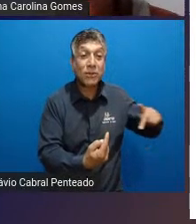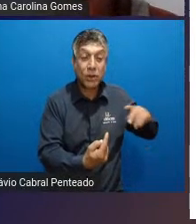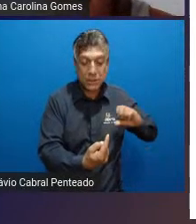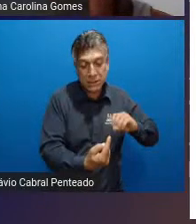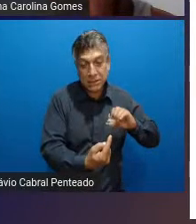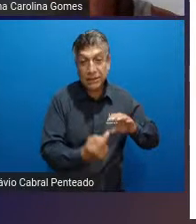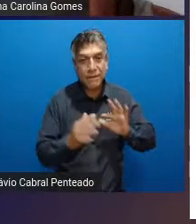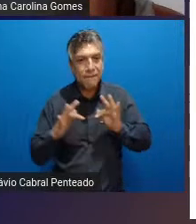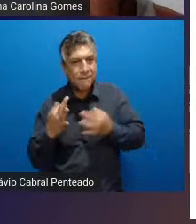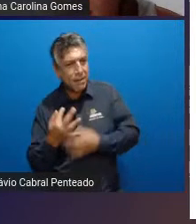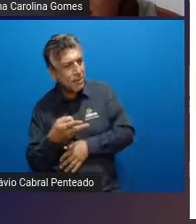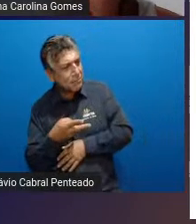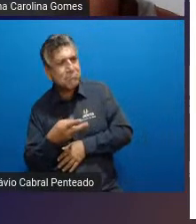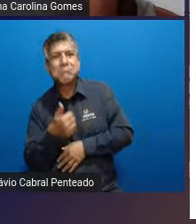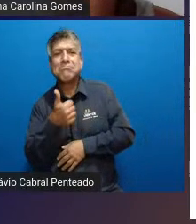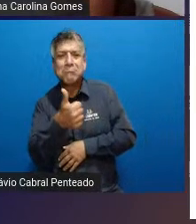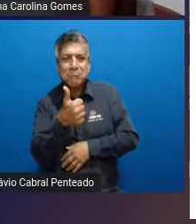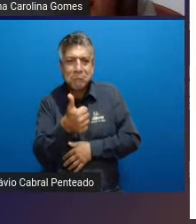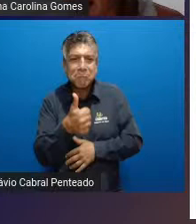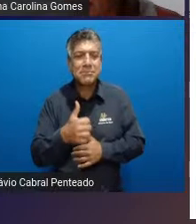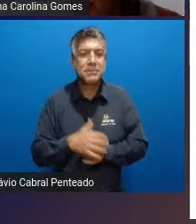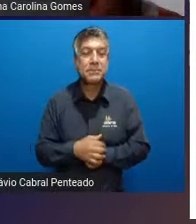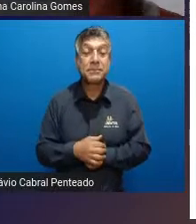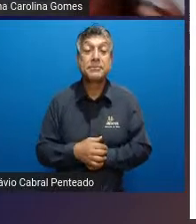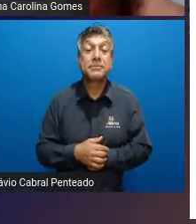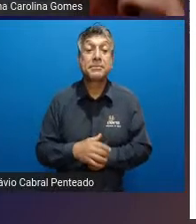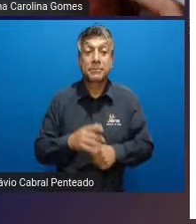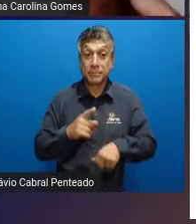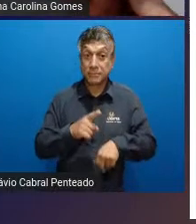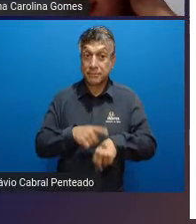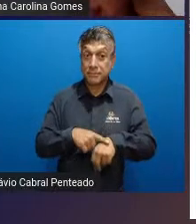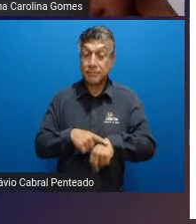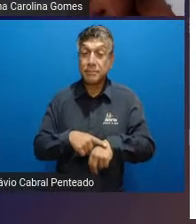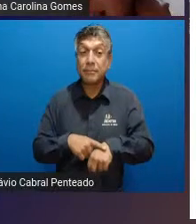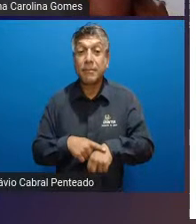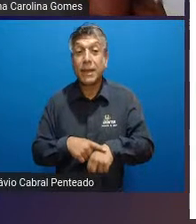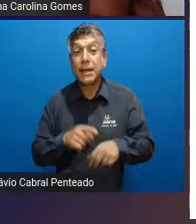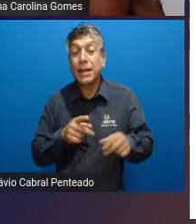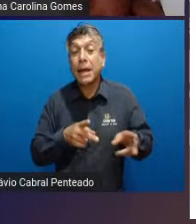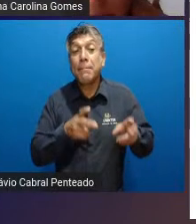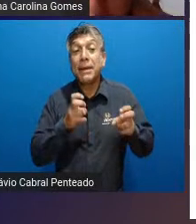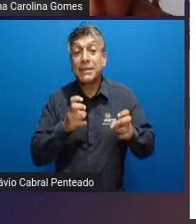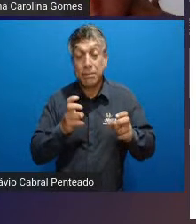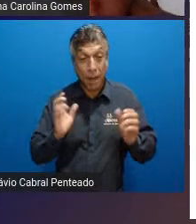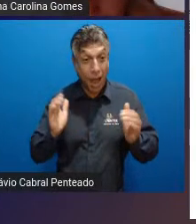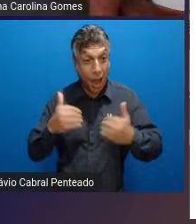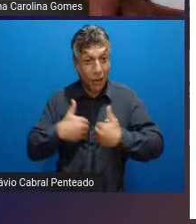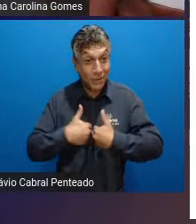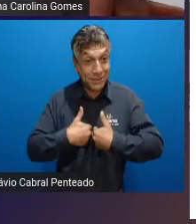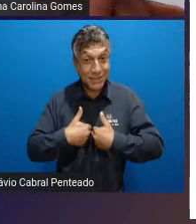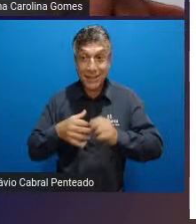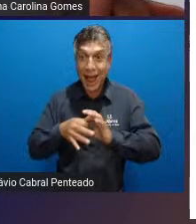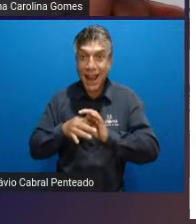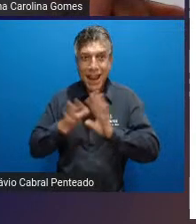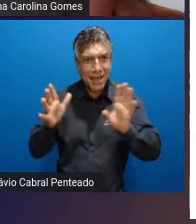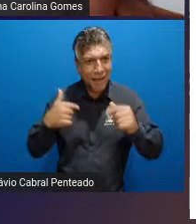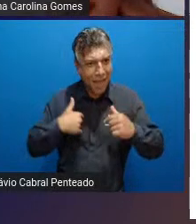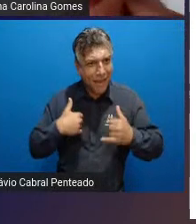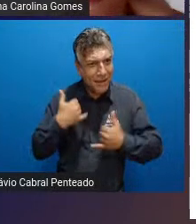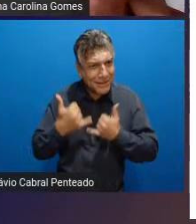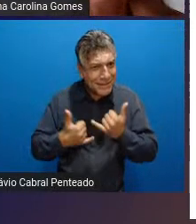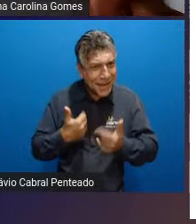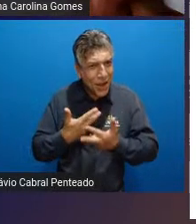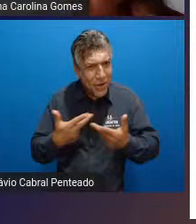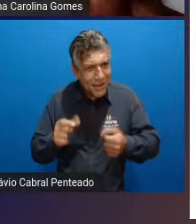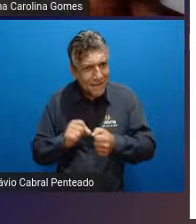familiares quando ele percebe principalmente com autista que ele está livre para ele praticar o que ele quer ele consegue